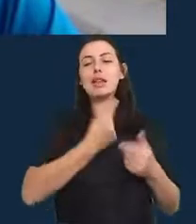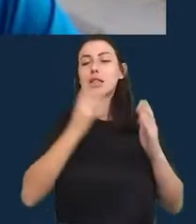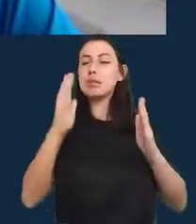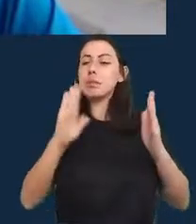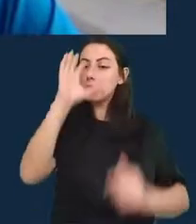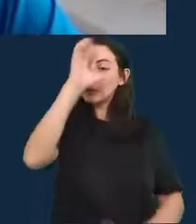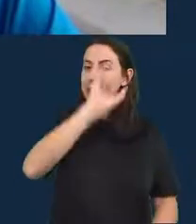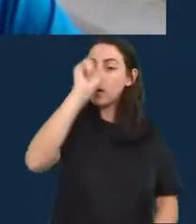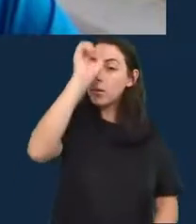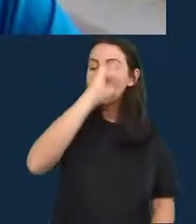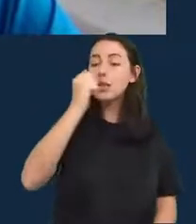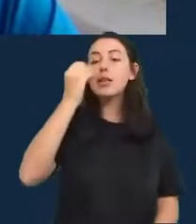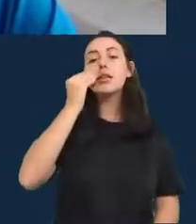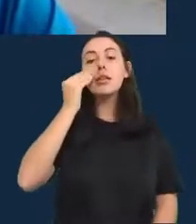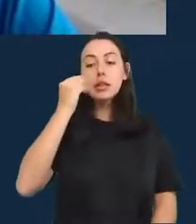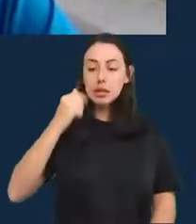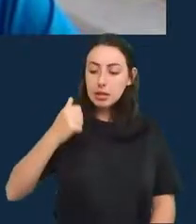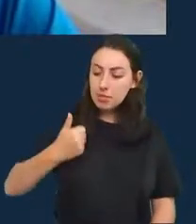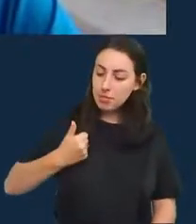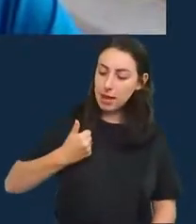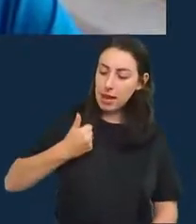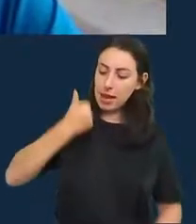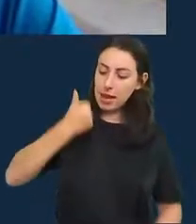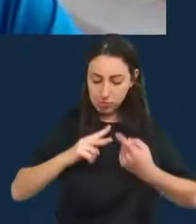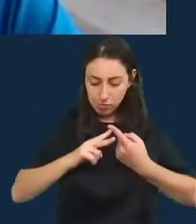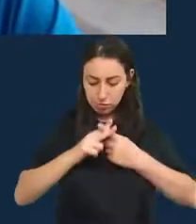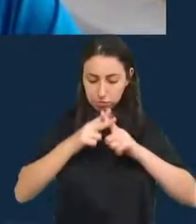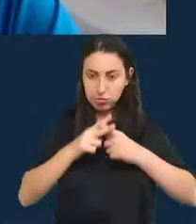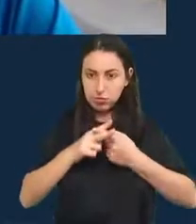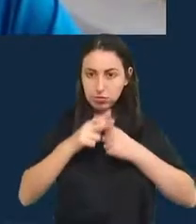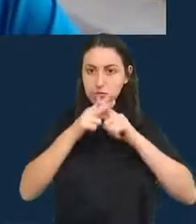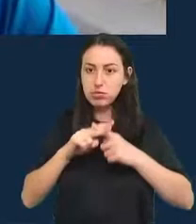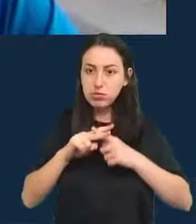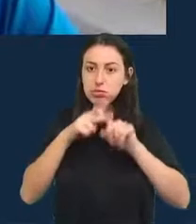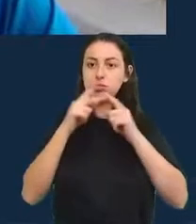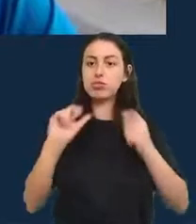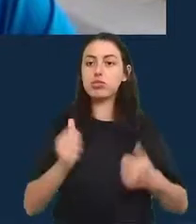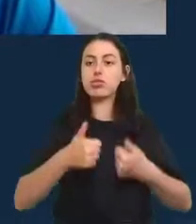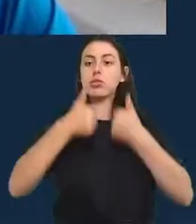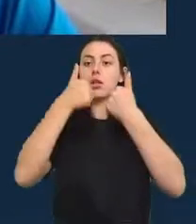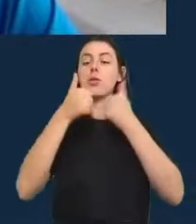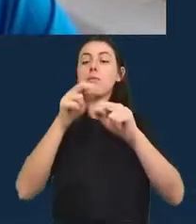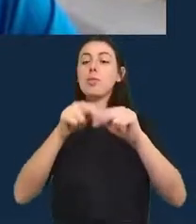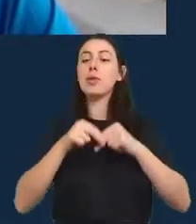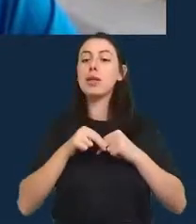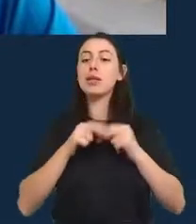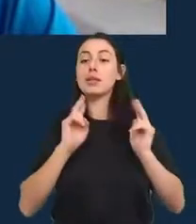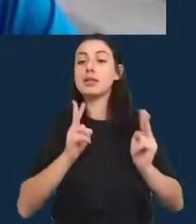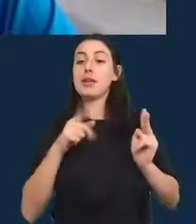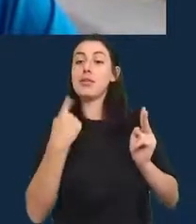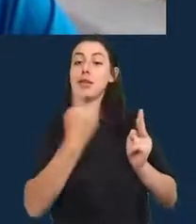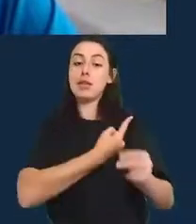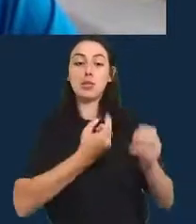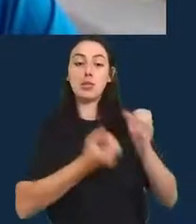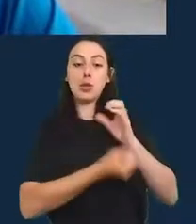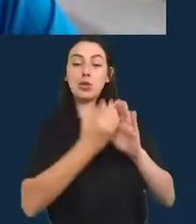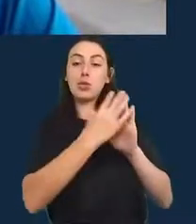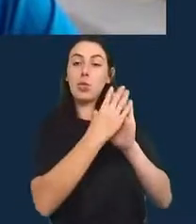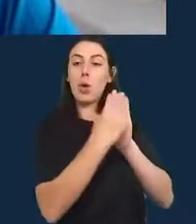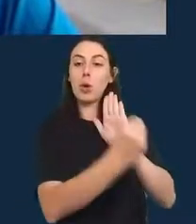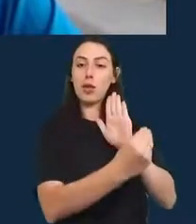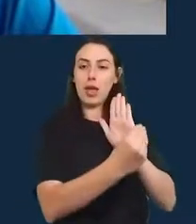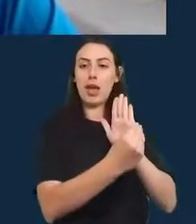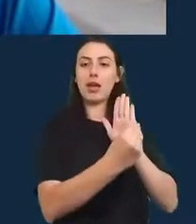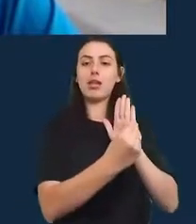e à medida que a gente produz modelos assim cada vez mais como jornalista você precisa